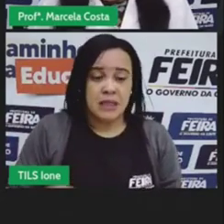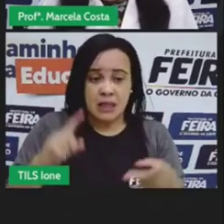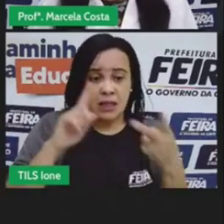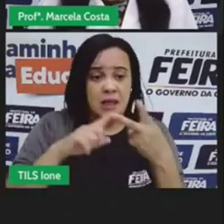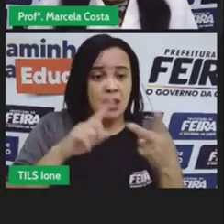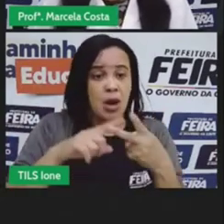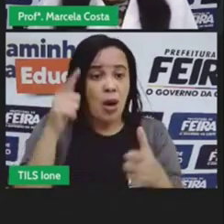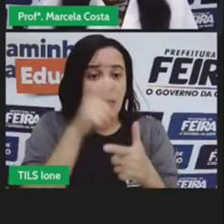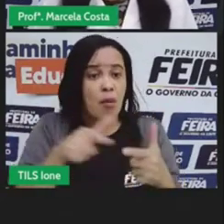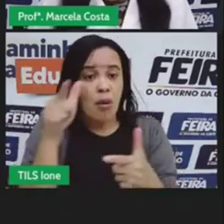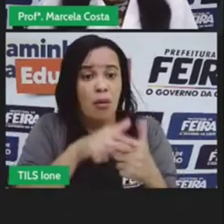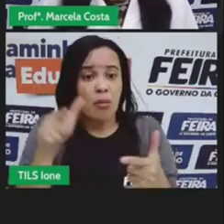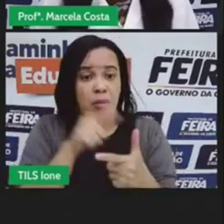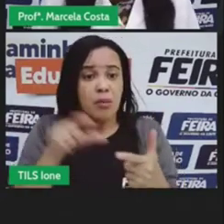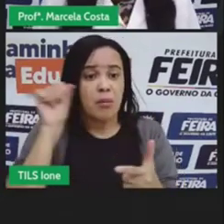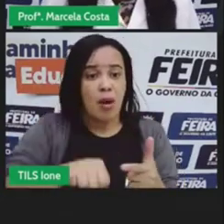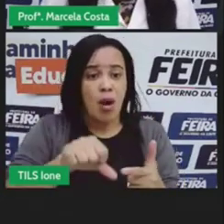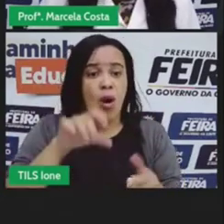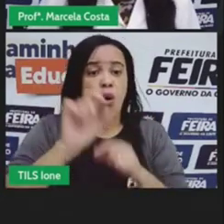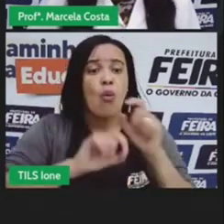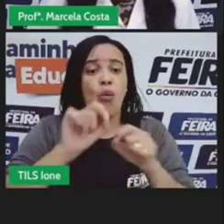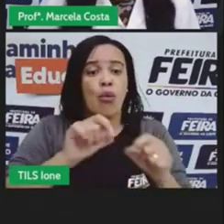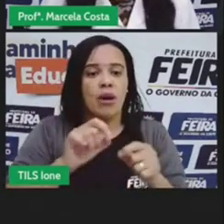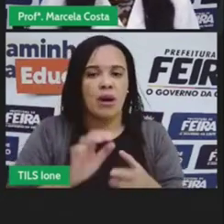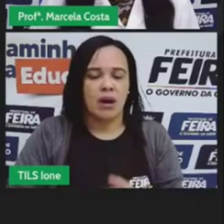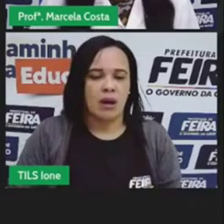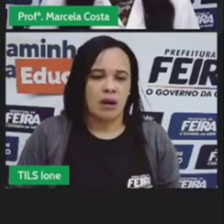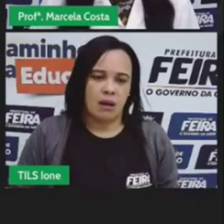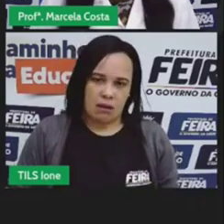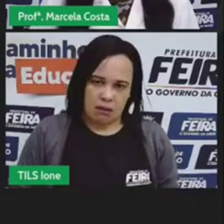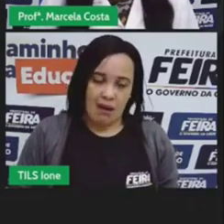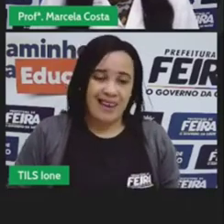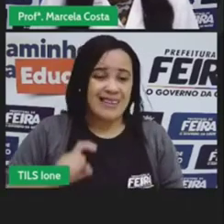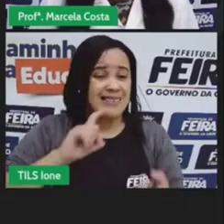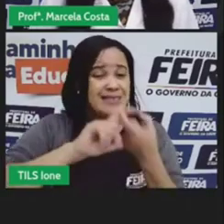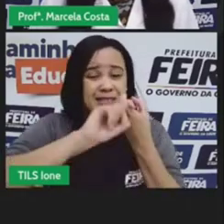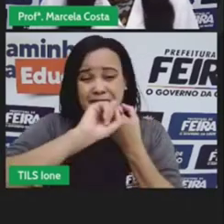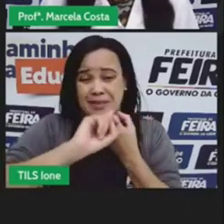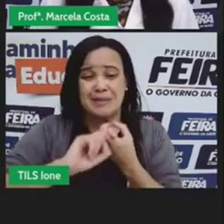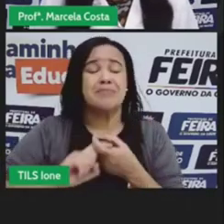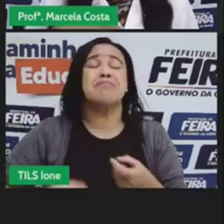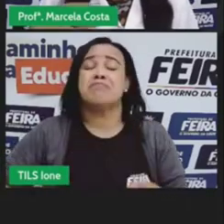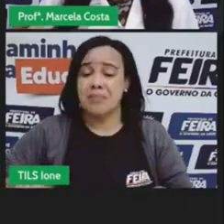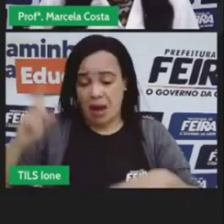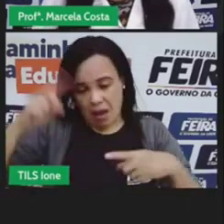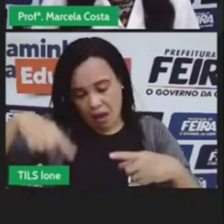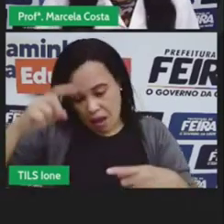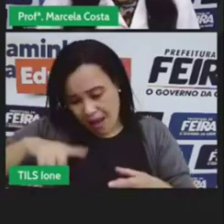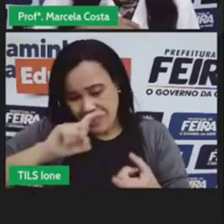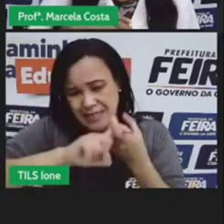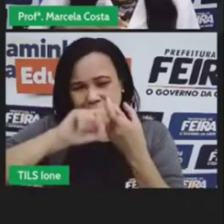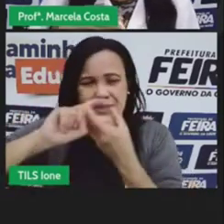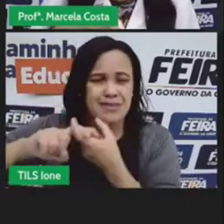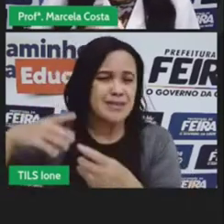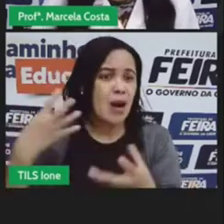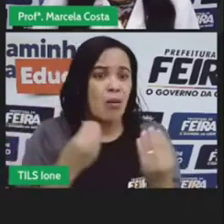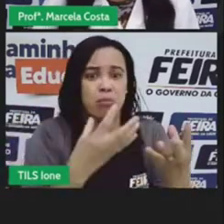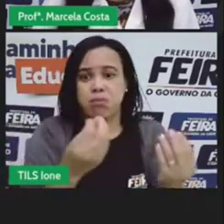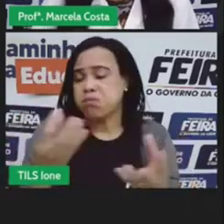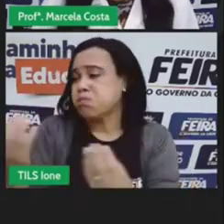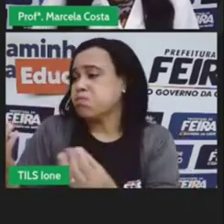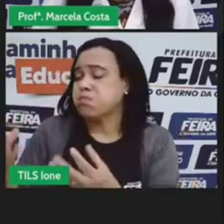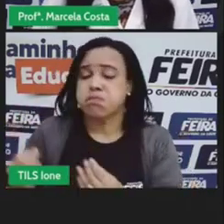endividamento das famílias porque muitas pessoas acabam comprando desenfreadamente comprando sem